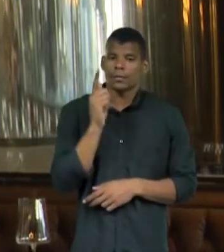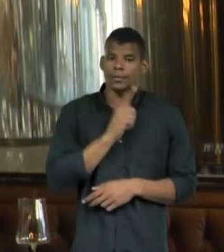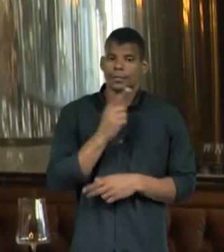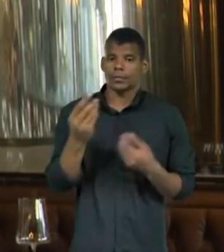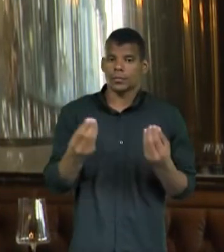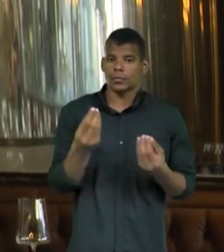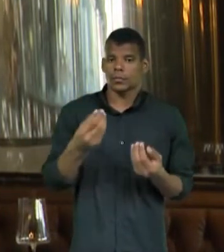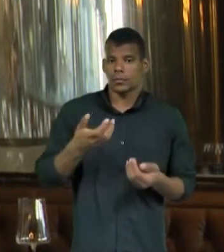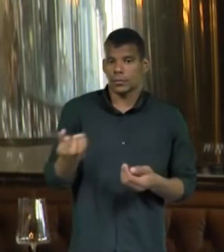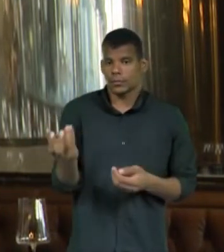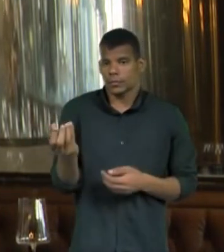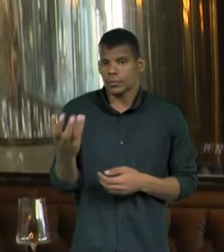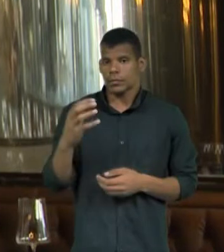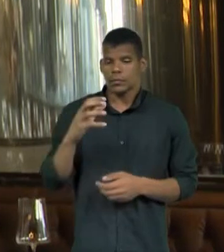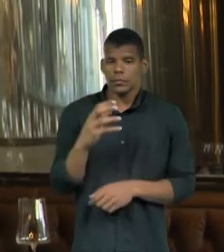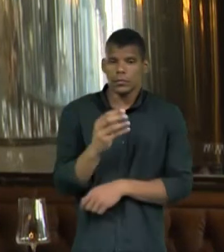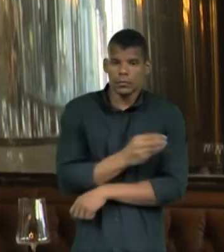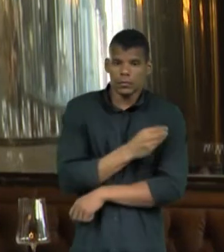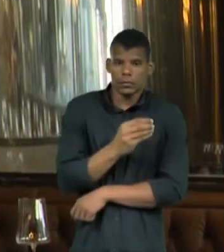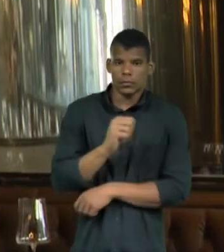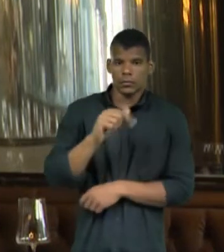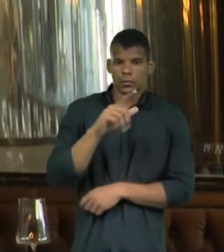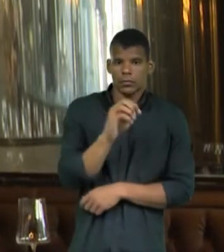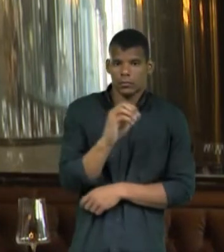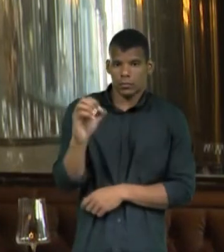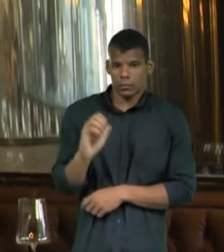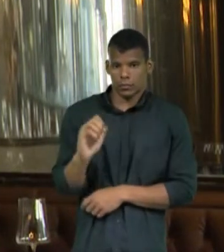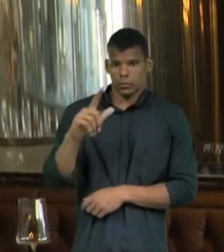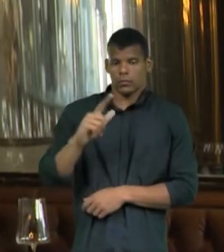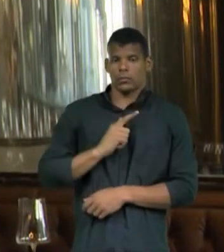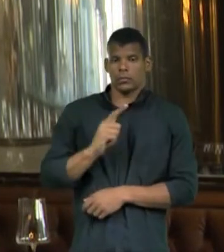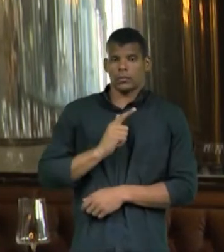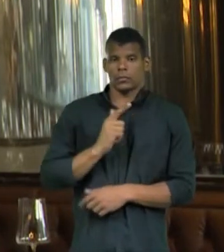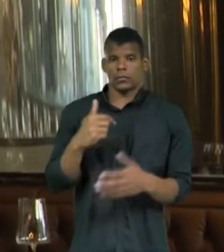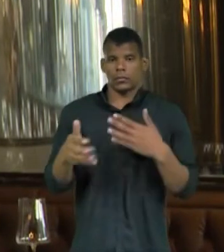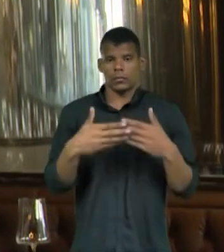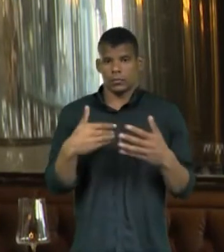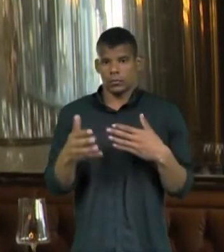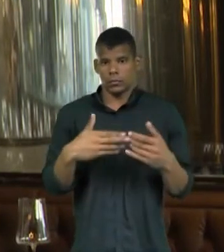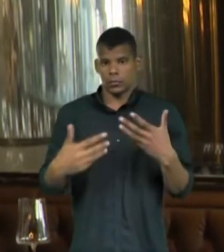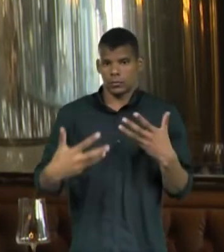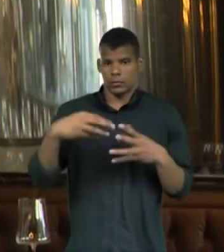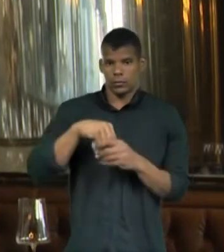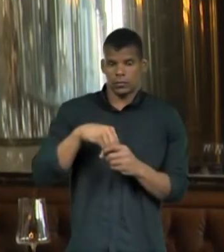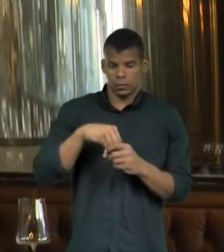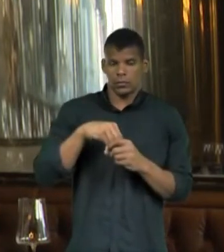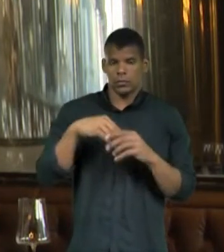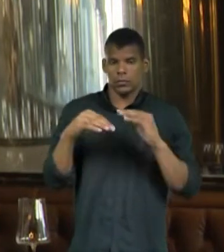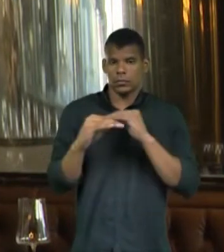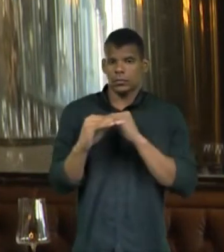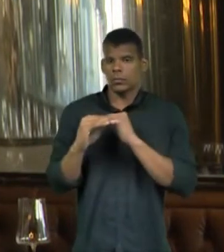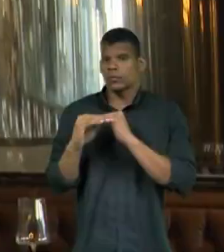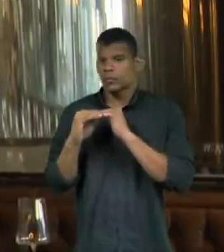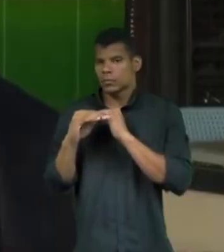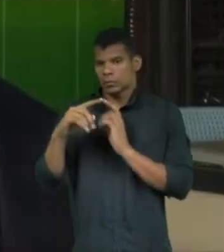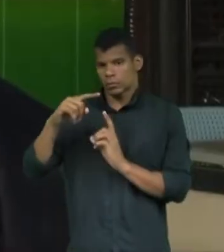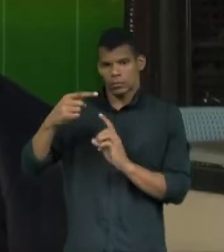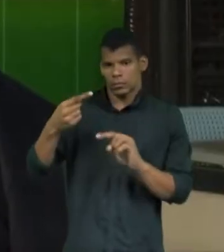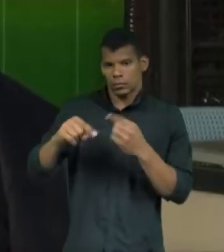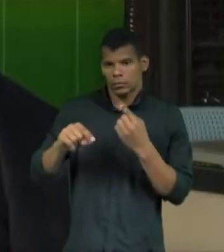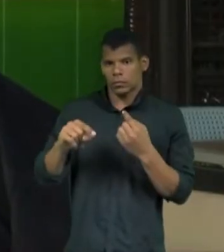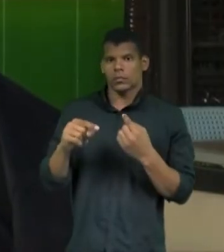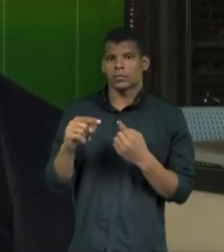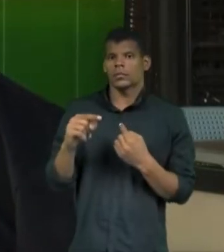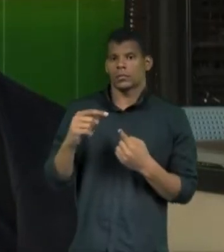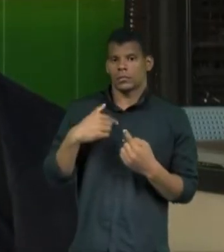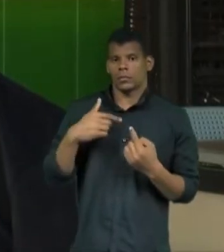é que está o álcool da cerveja. Enfim, qualquer coisa que saia do nosso padrão, a gente vai conseguir pegar antes mesmo de sair da nossa fábrica. Hoje,